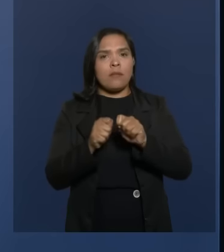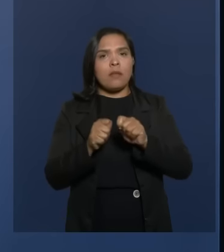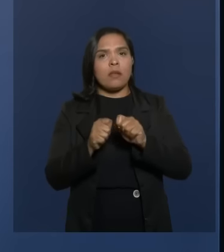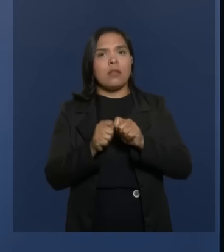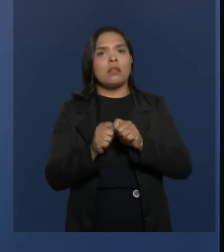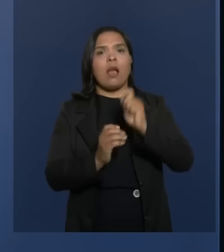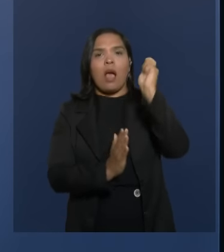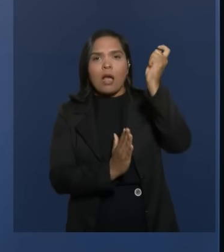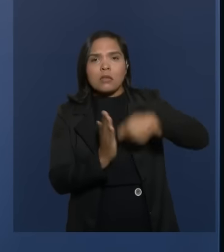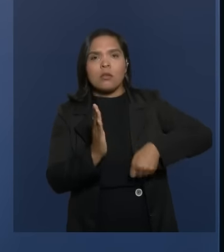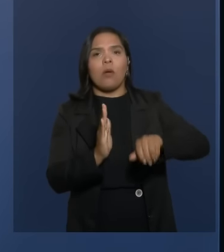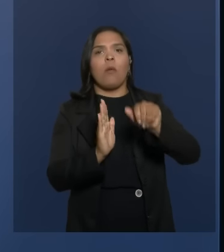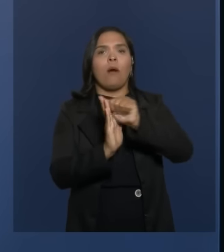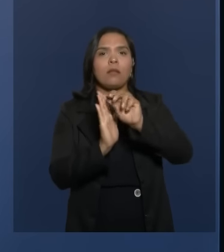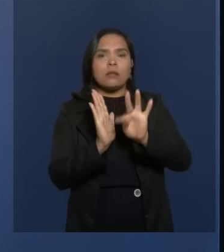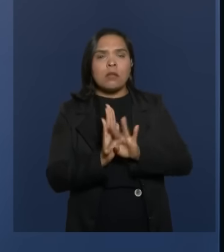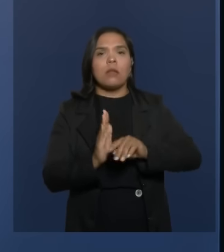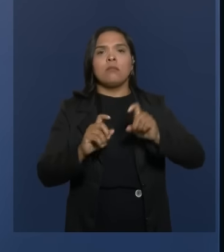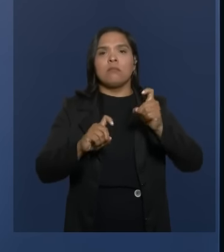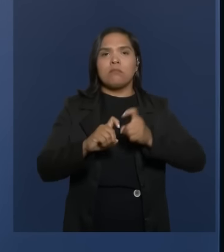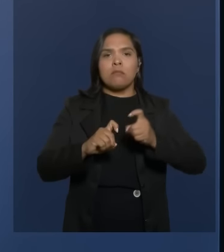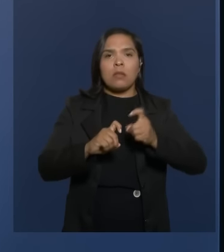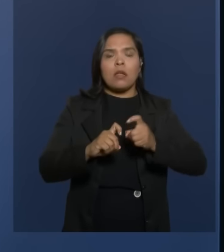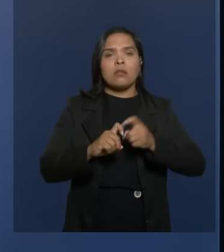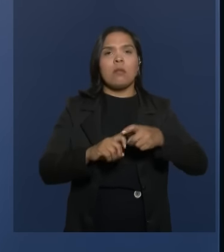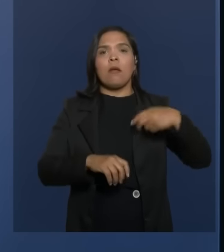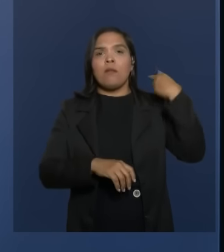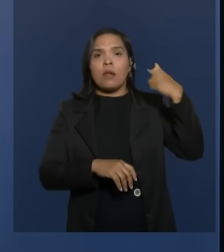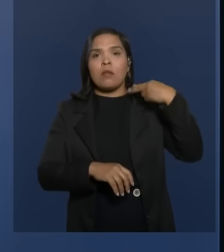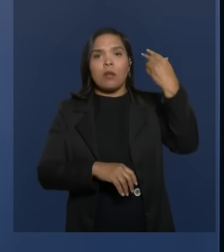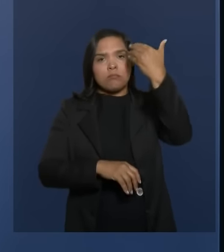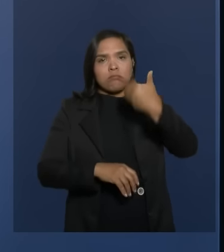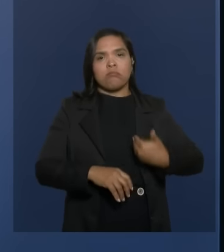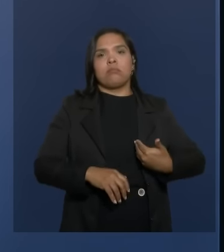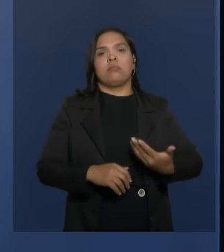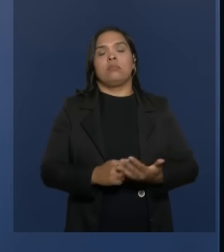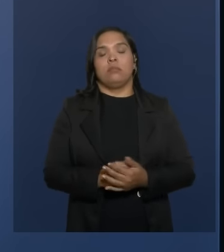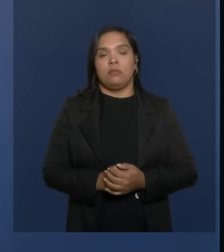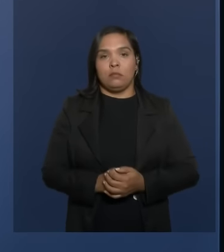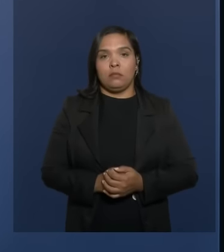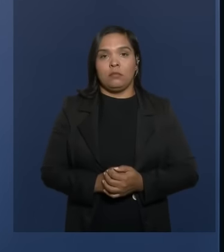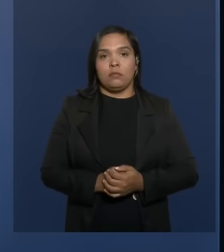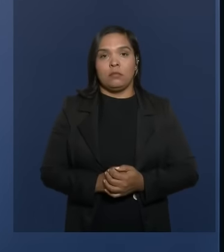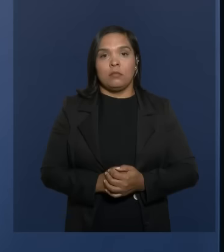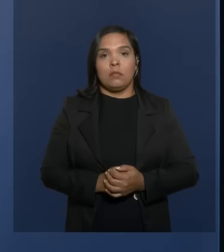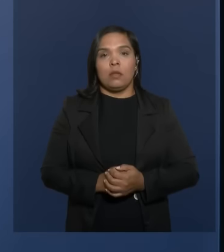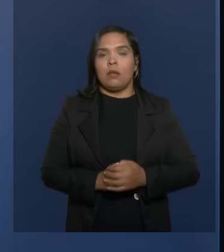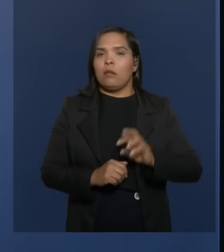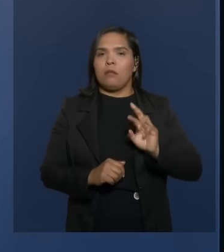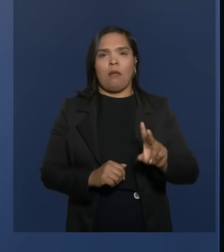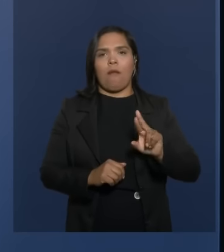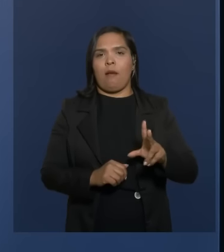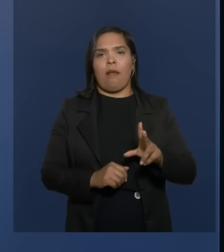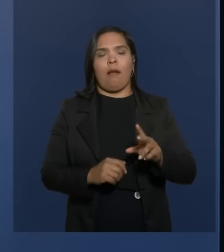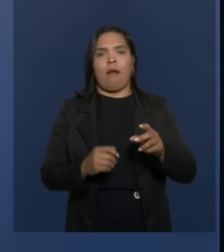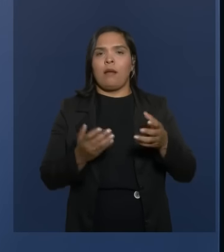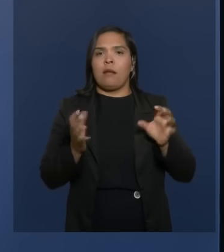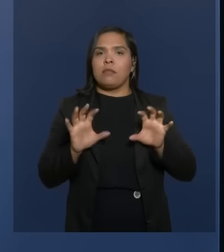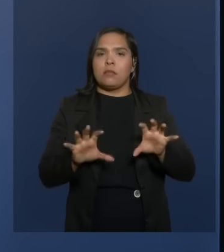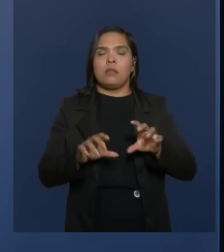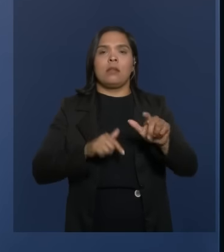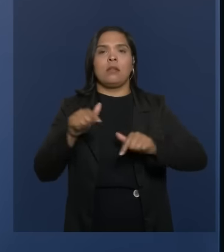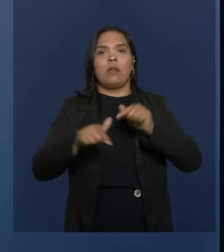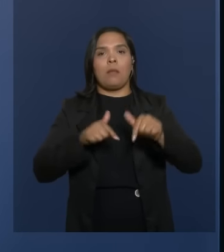assinou esse atestado médico para essa vereadora que vos fala. Então, não é dessa forma que a gente trabalha aqui em nossa